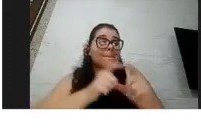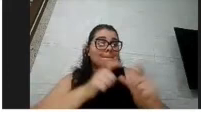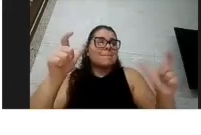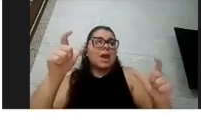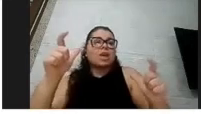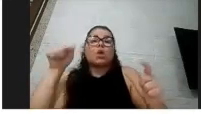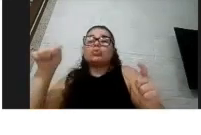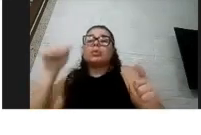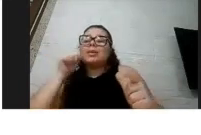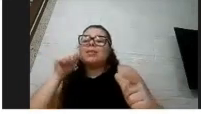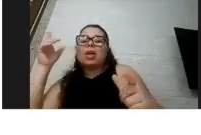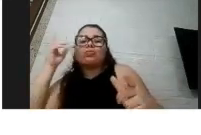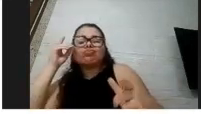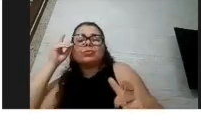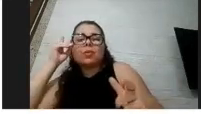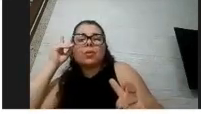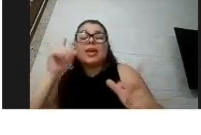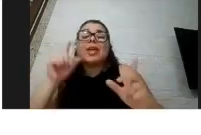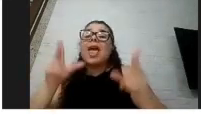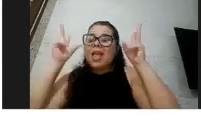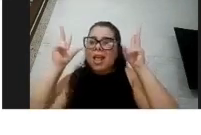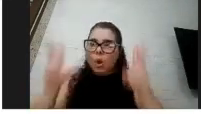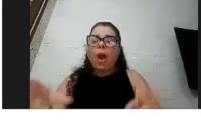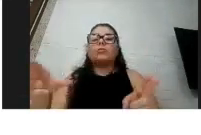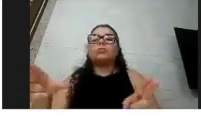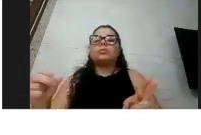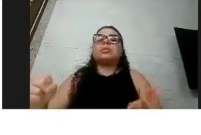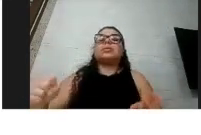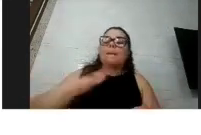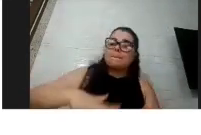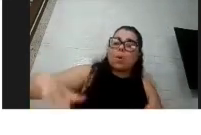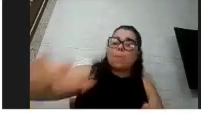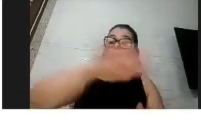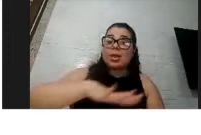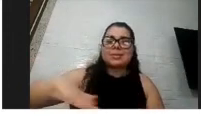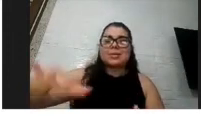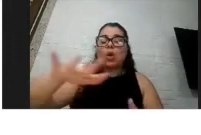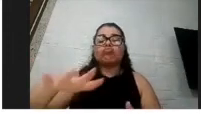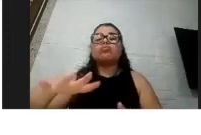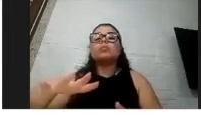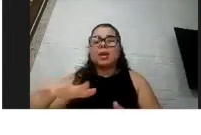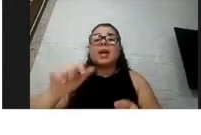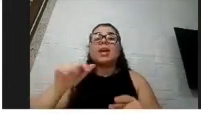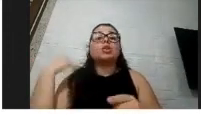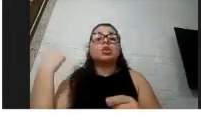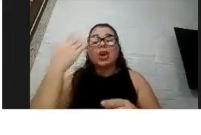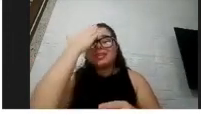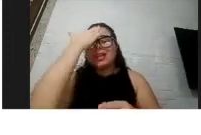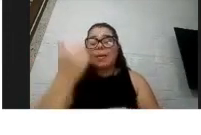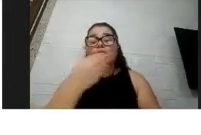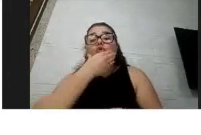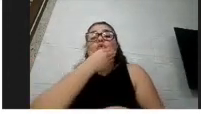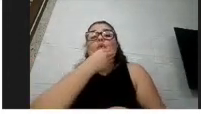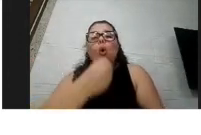acontece para a população geral a gente sabe que os homens tem uma chance de morte maior do que as